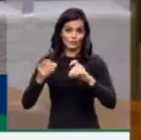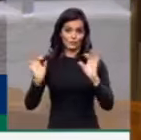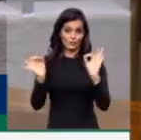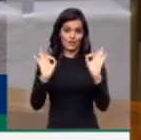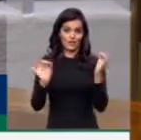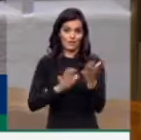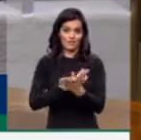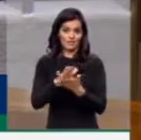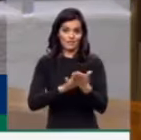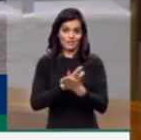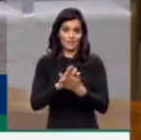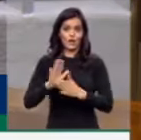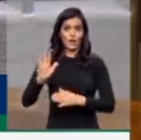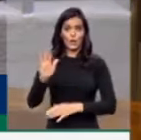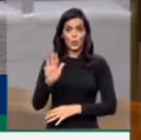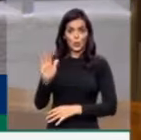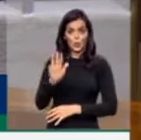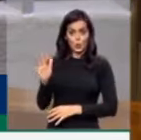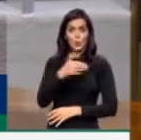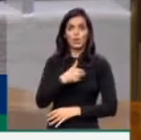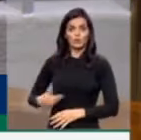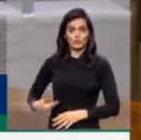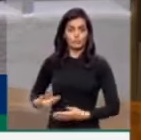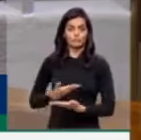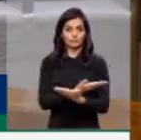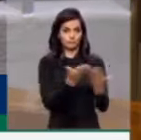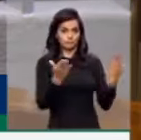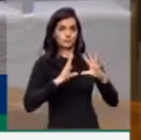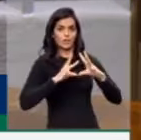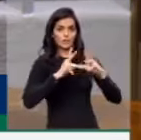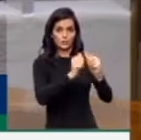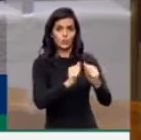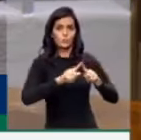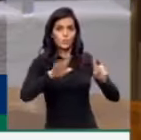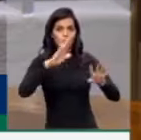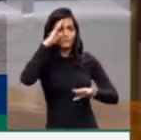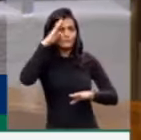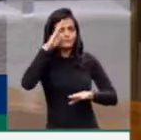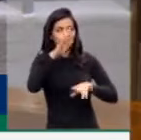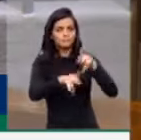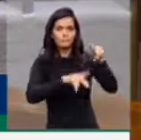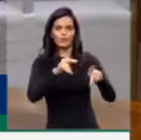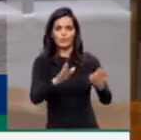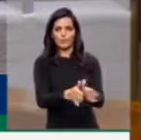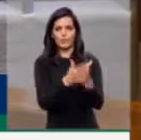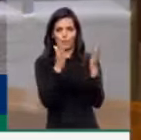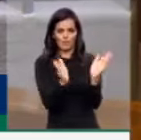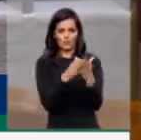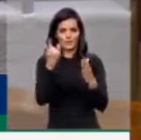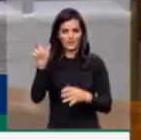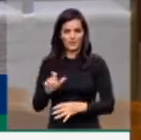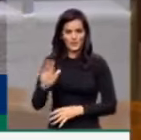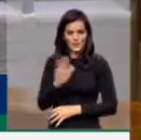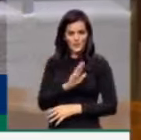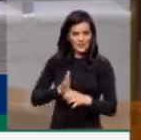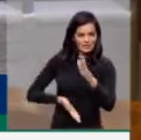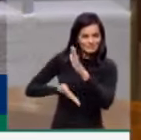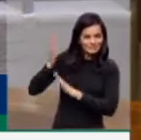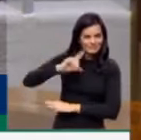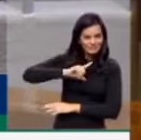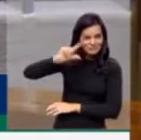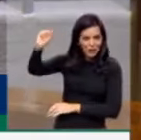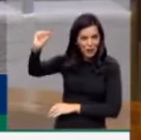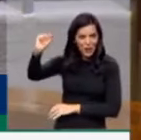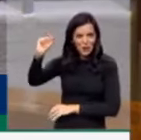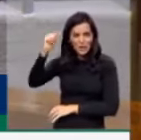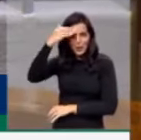Lula governou para todos, sim, mas governou principalmente para os mais pobres. Lula nunca mandou ninguém ir para Cuba ou para qualquer outro